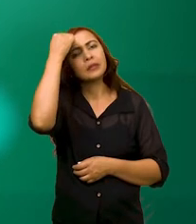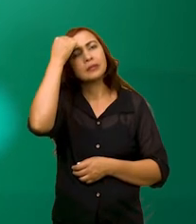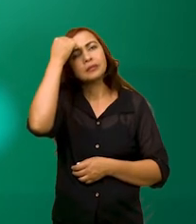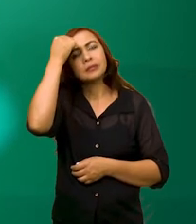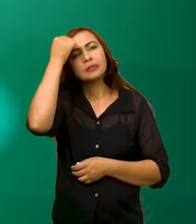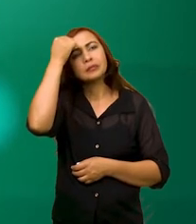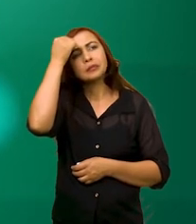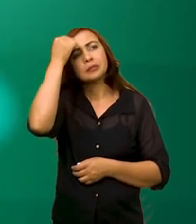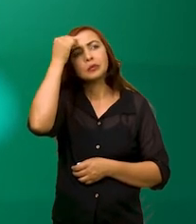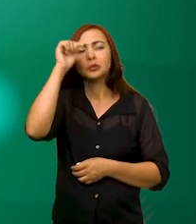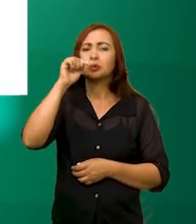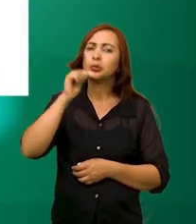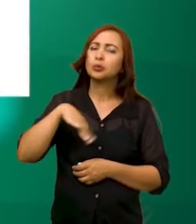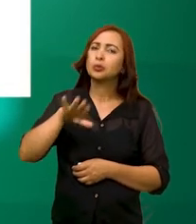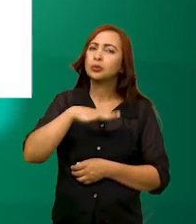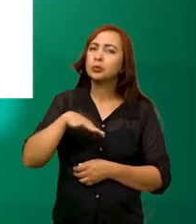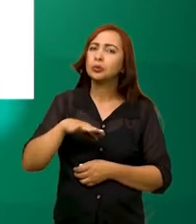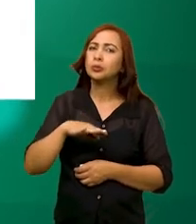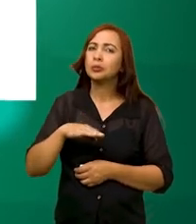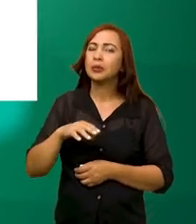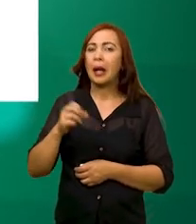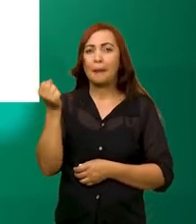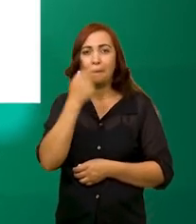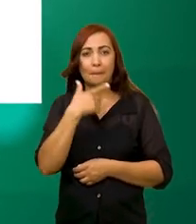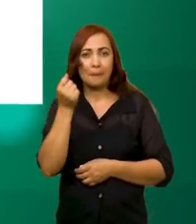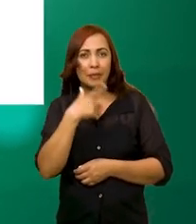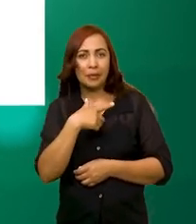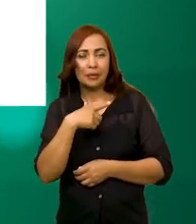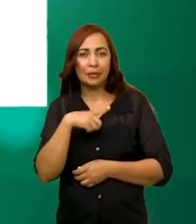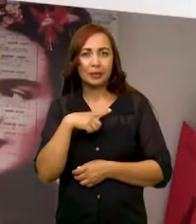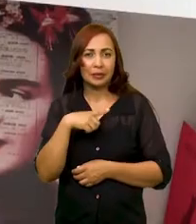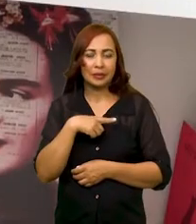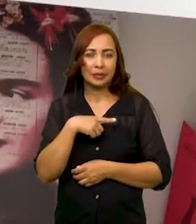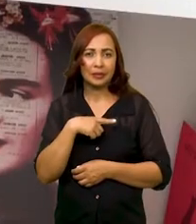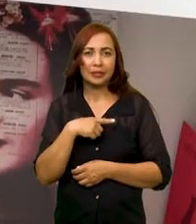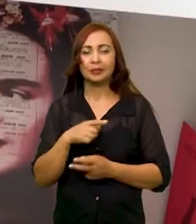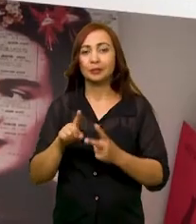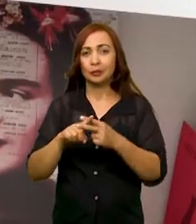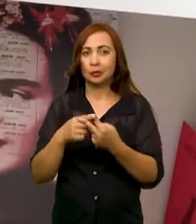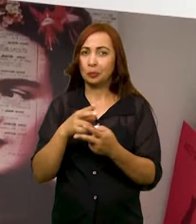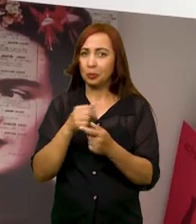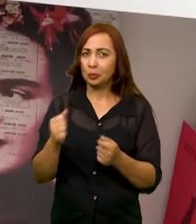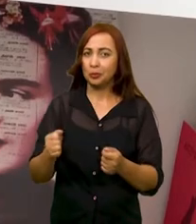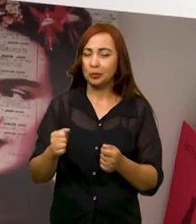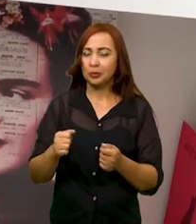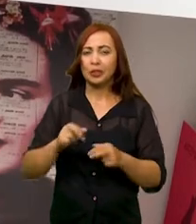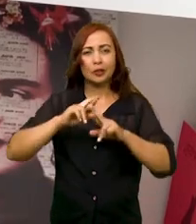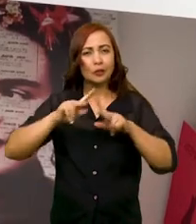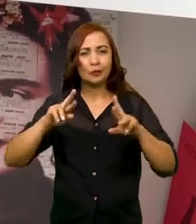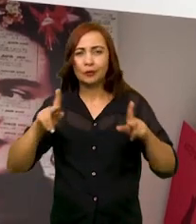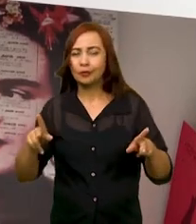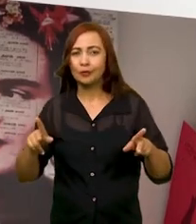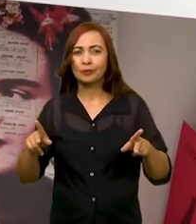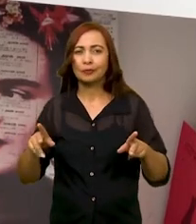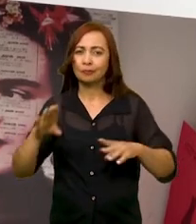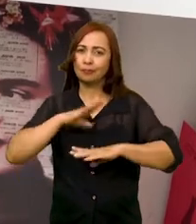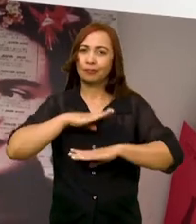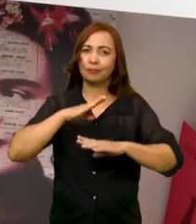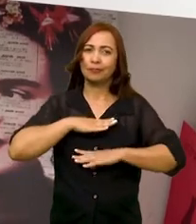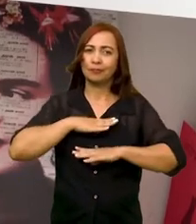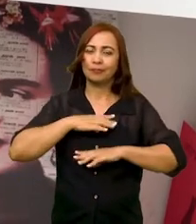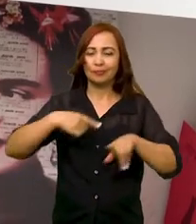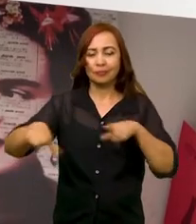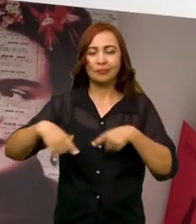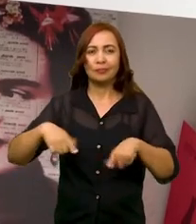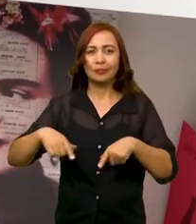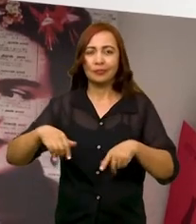o humor que ele produz. Os memes podem produzir diferentes sentidos, assim trabalhados